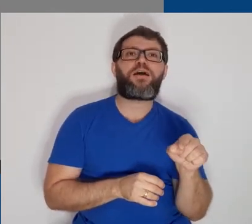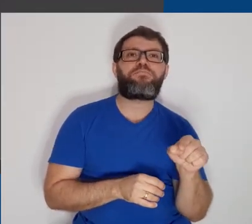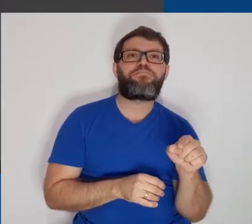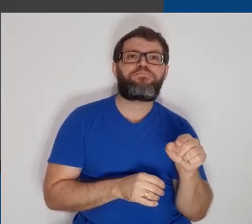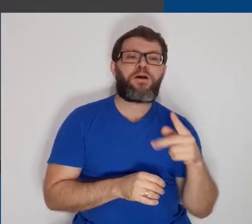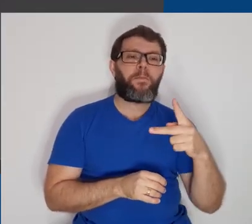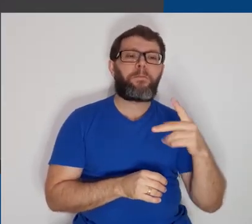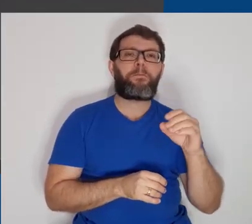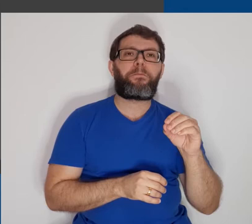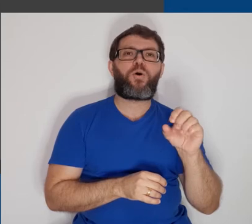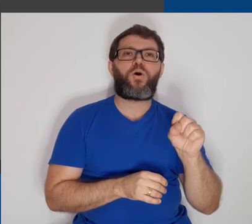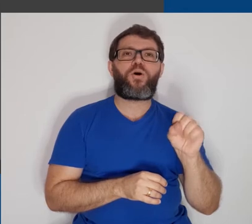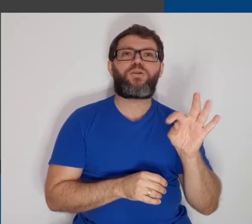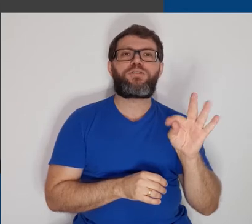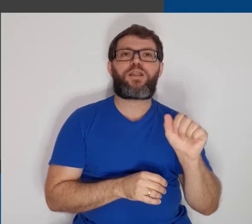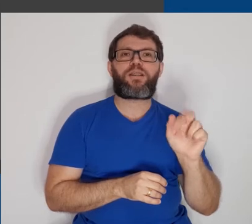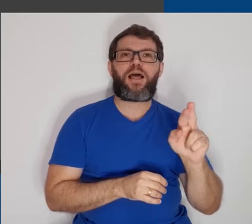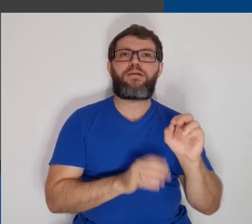direita para postar.